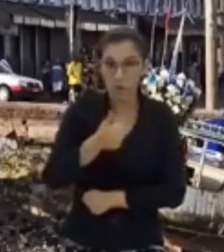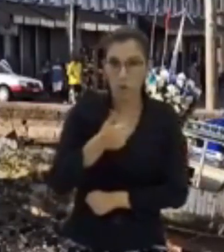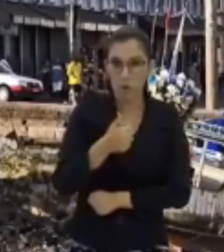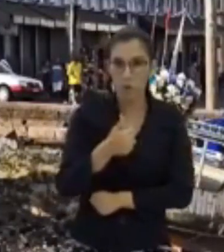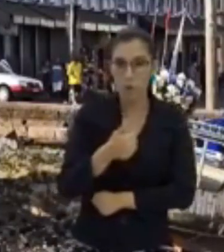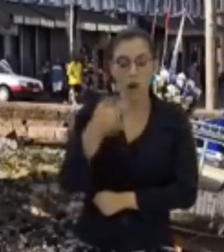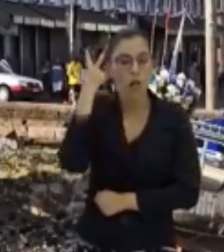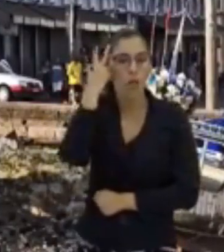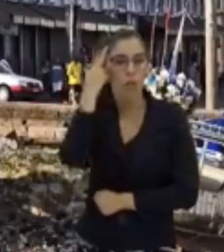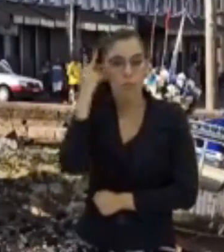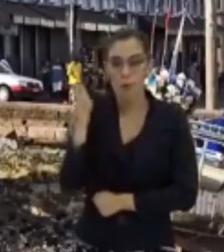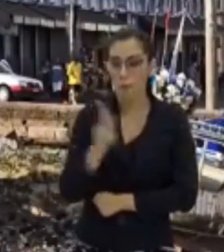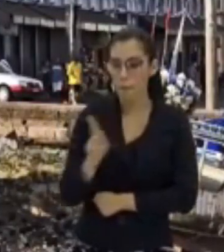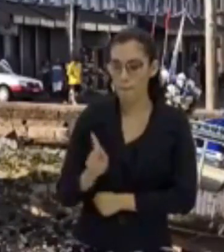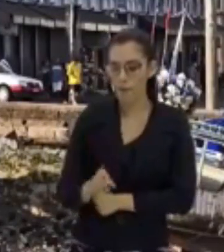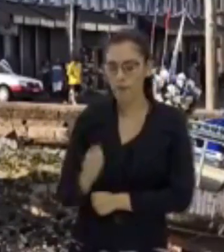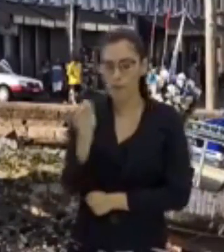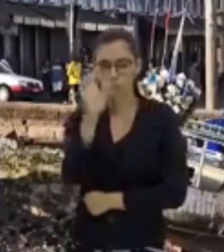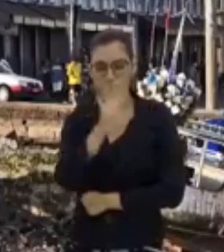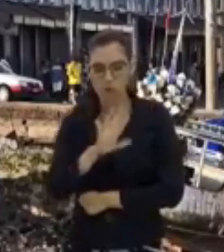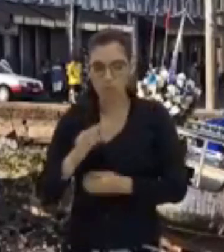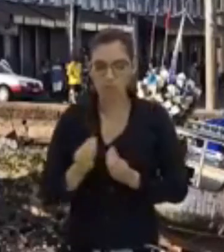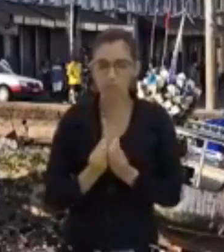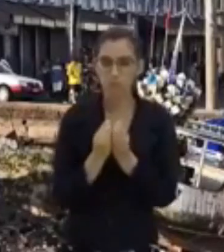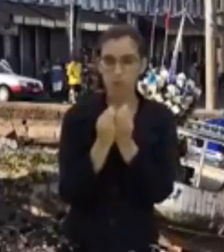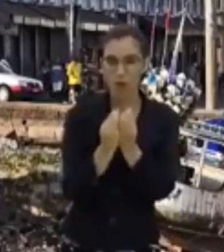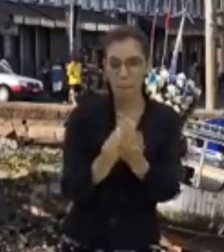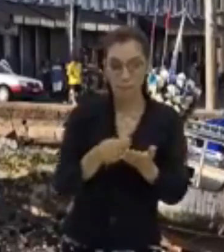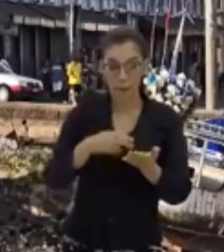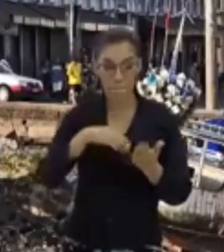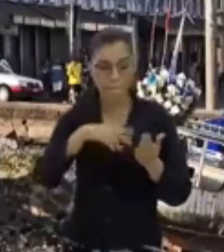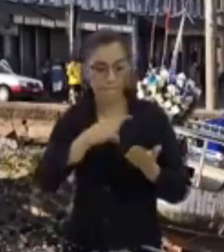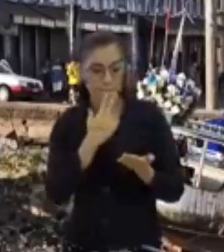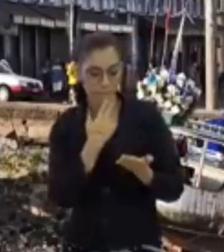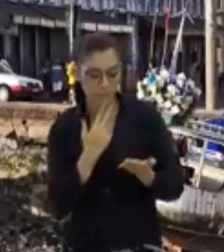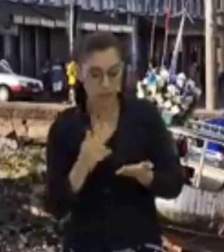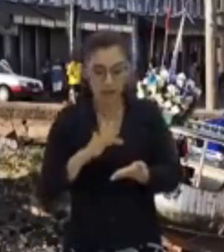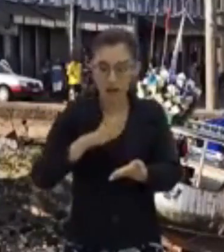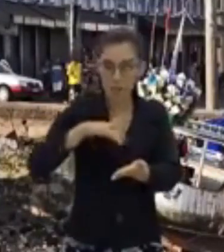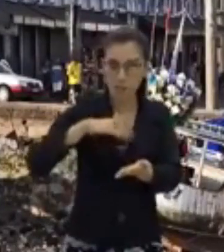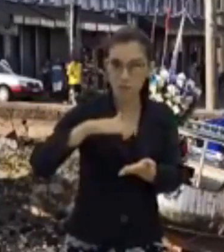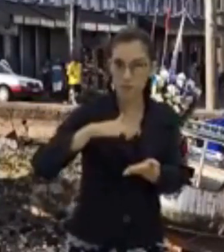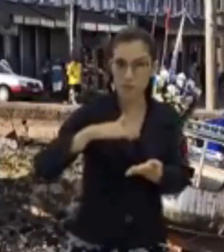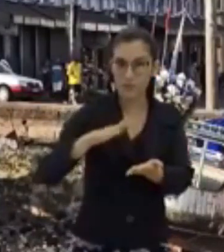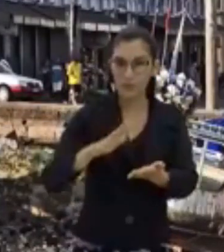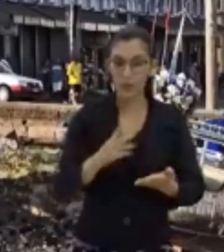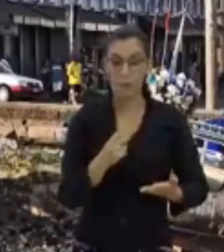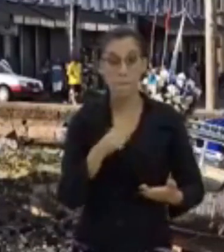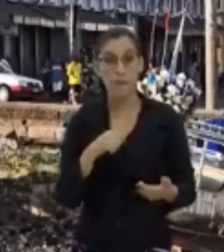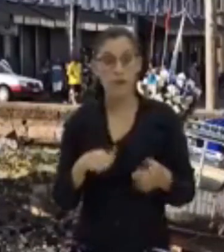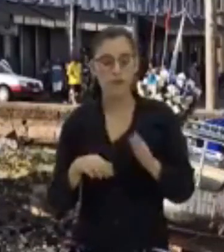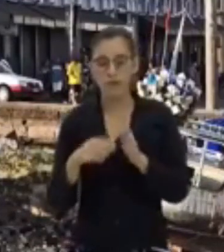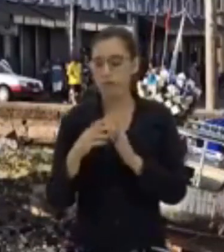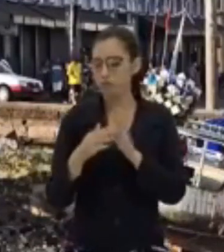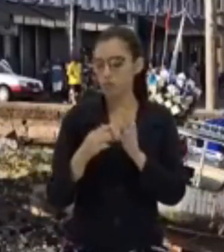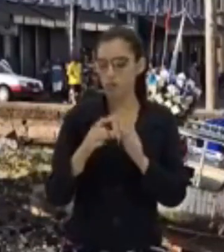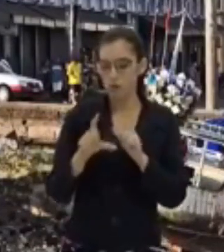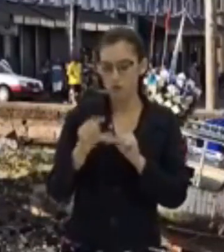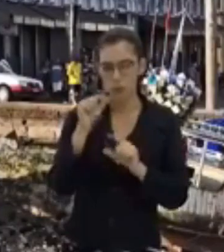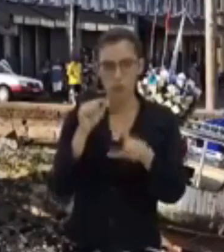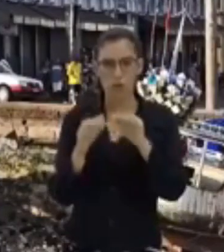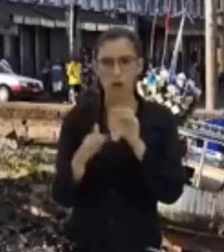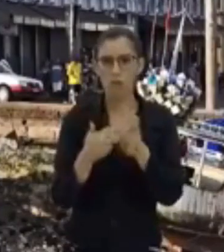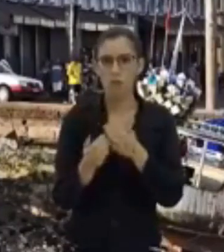e você escolhia aleatoriamente as cores. Naquele primeiro momento, o professor estava treinando apenas a sua coordenação